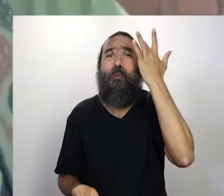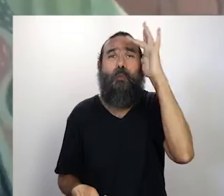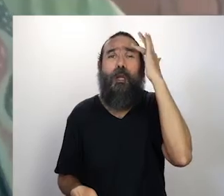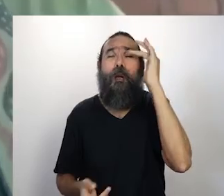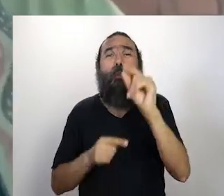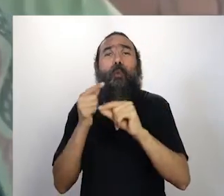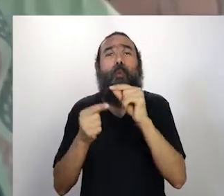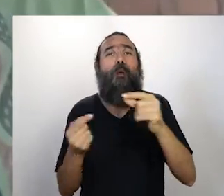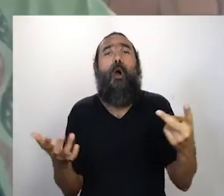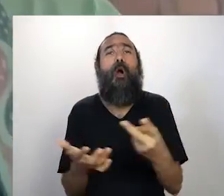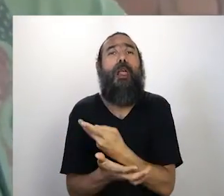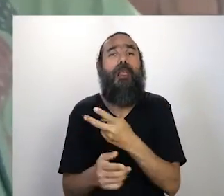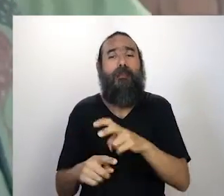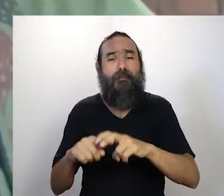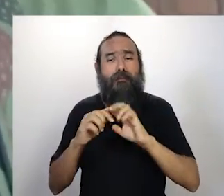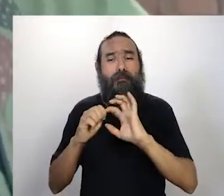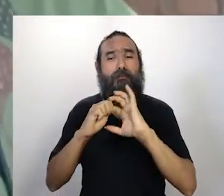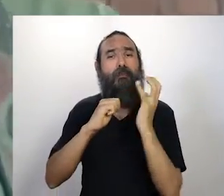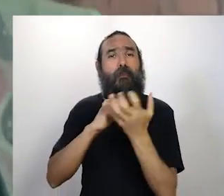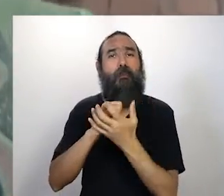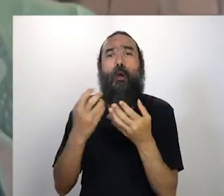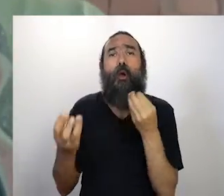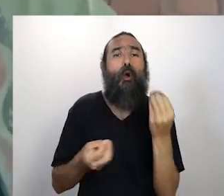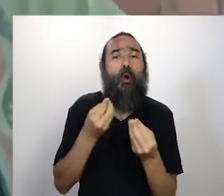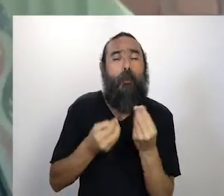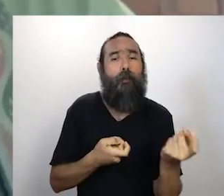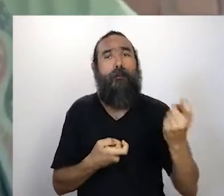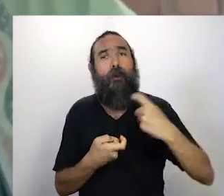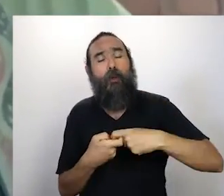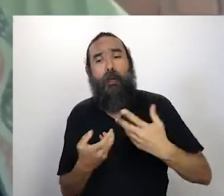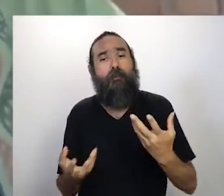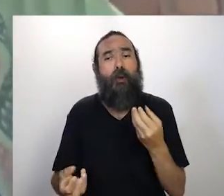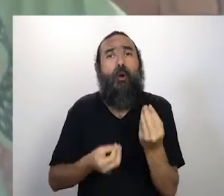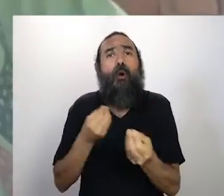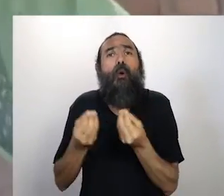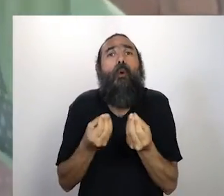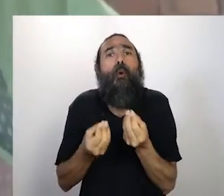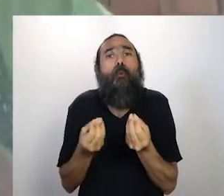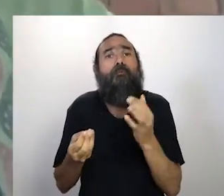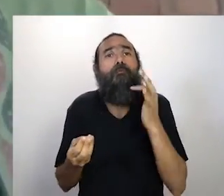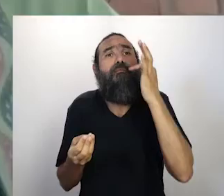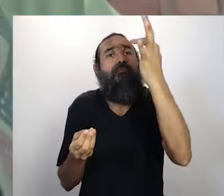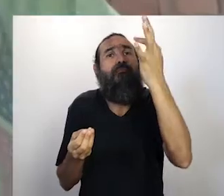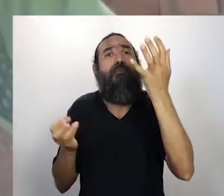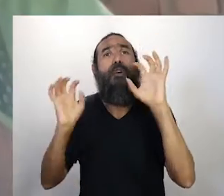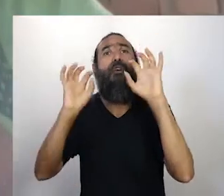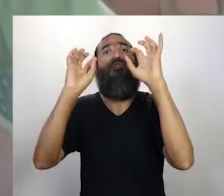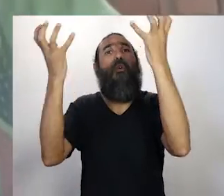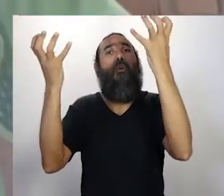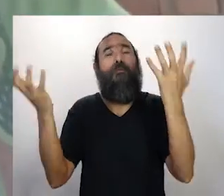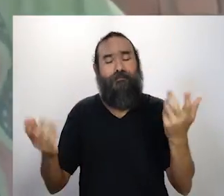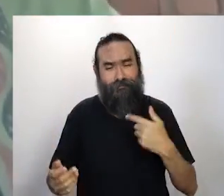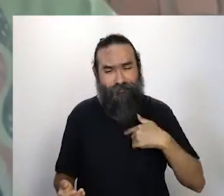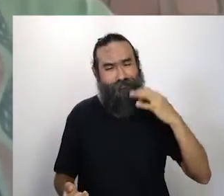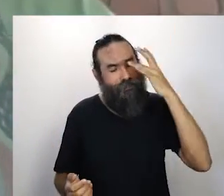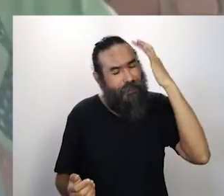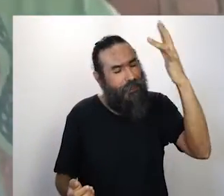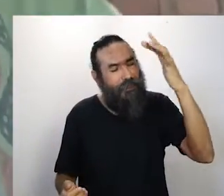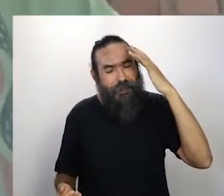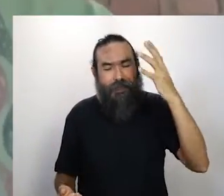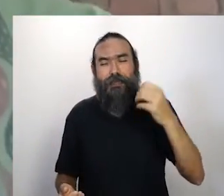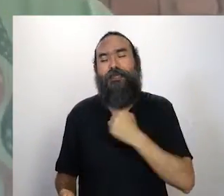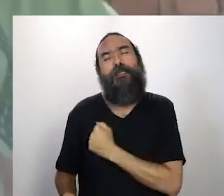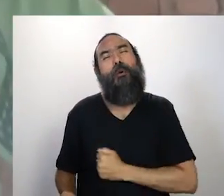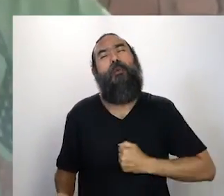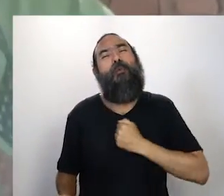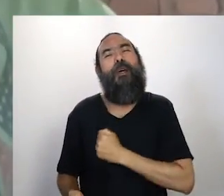vão acontecer e como que vão se voltar, como que, né? Como que o show, né? Eu sonho em show, eu tenho saudade de